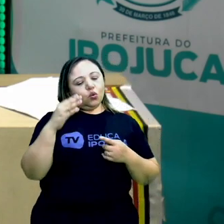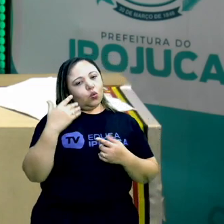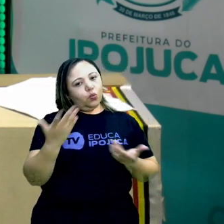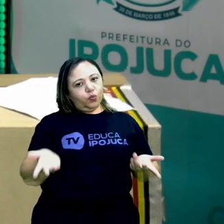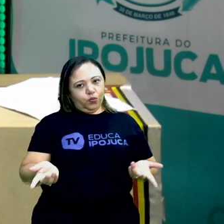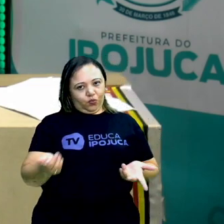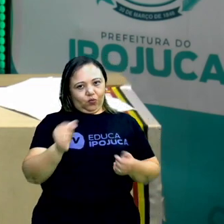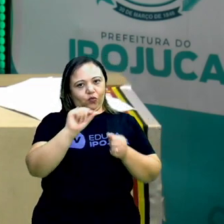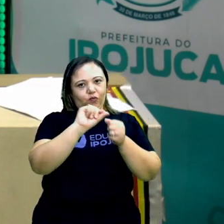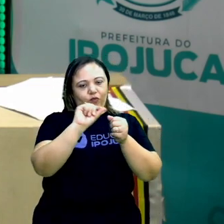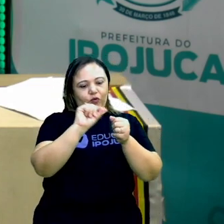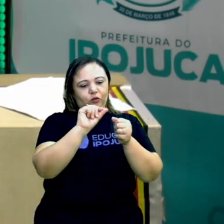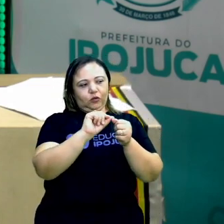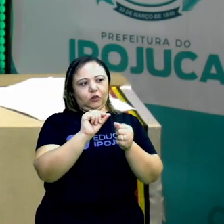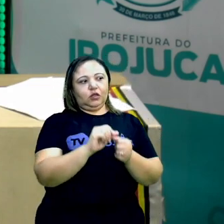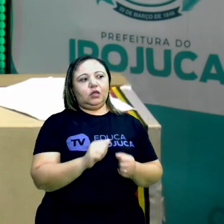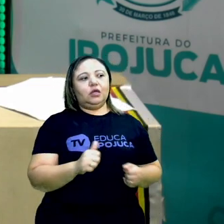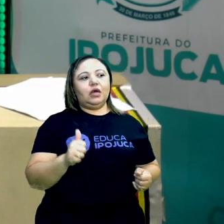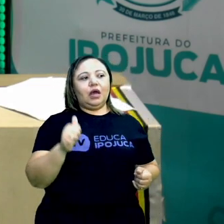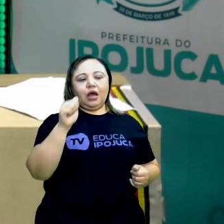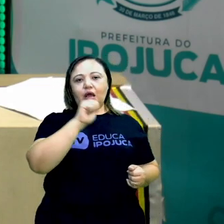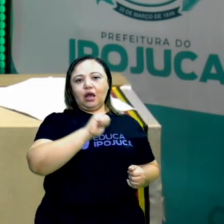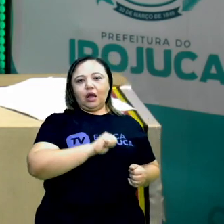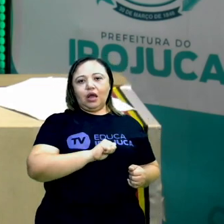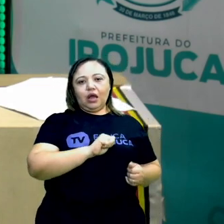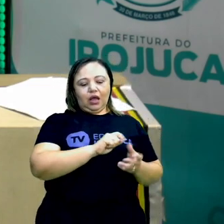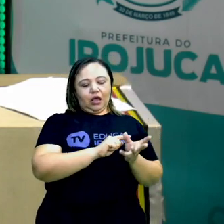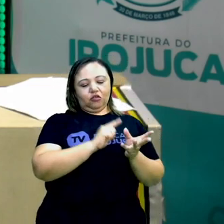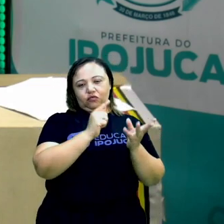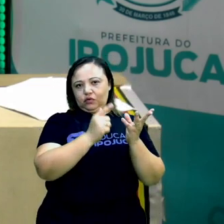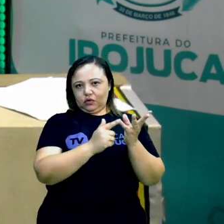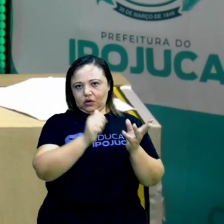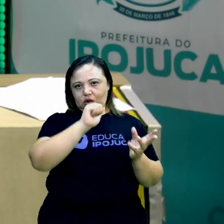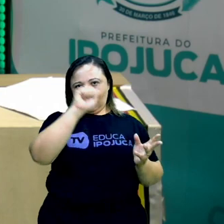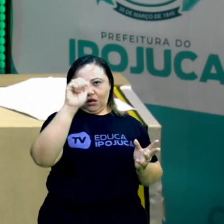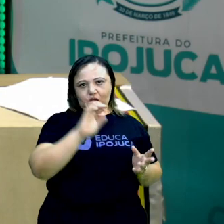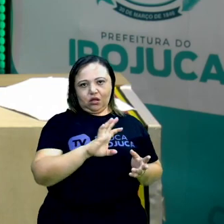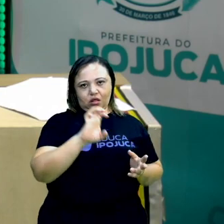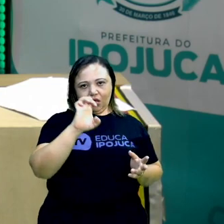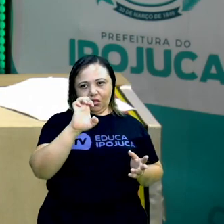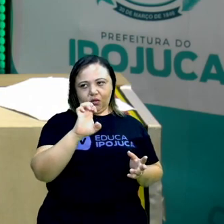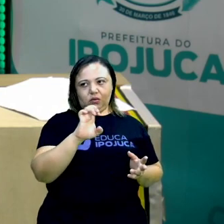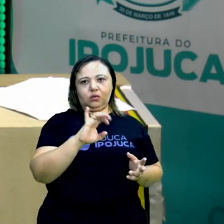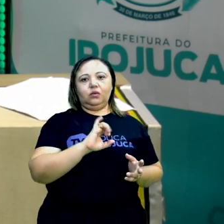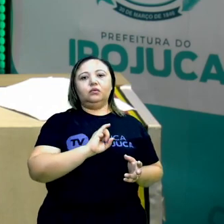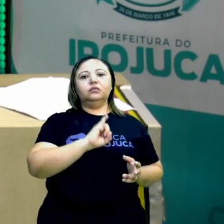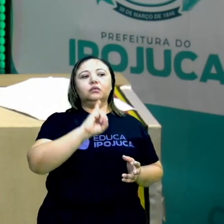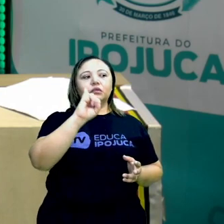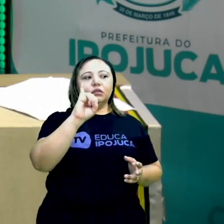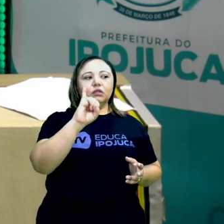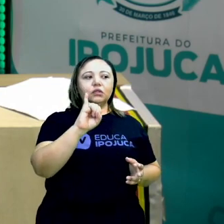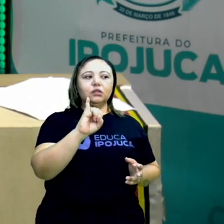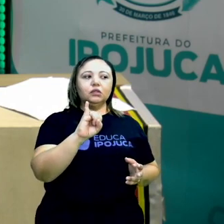escrever as vogais. A, E,